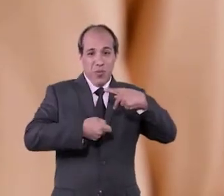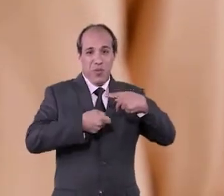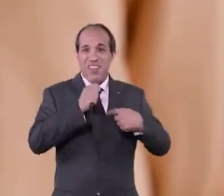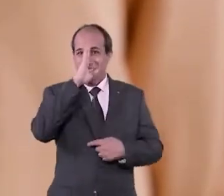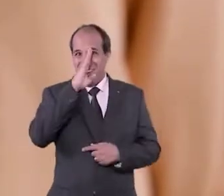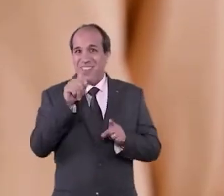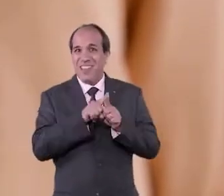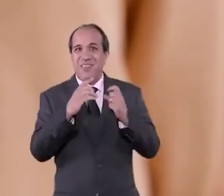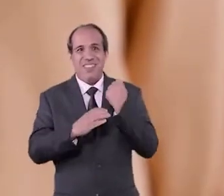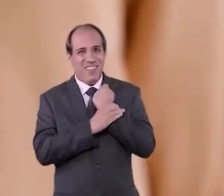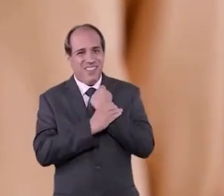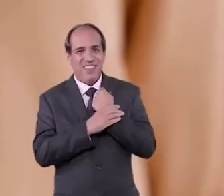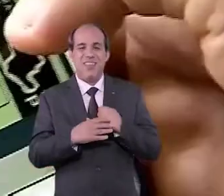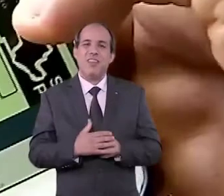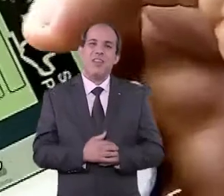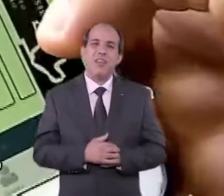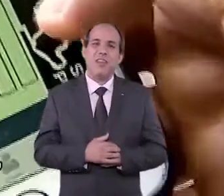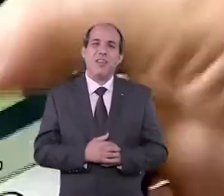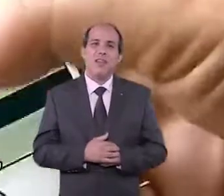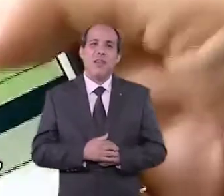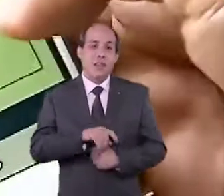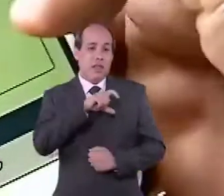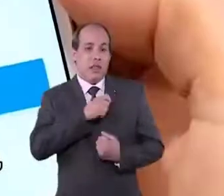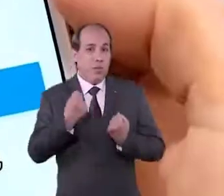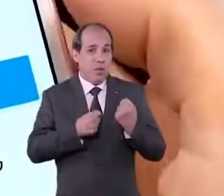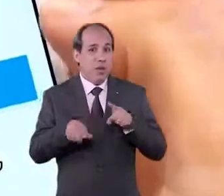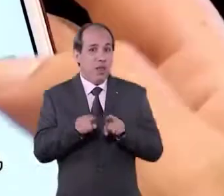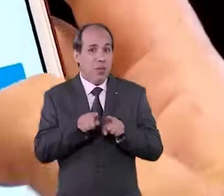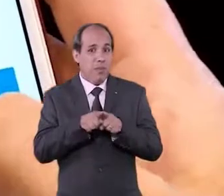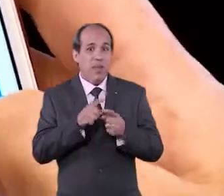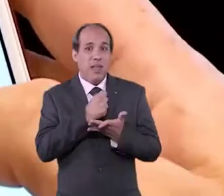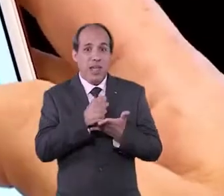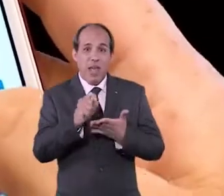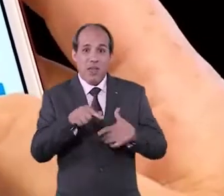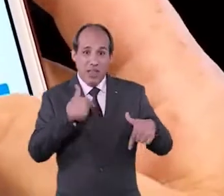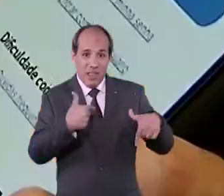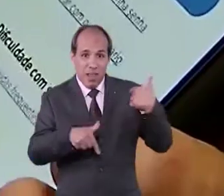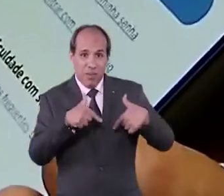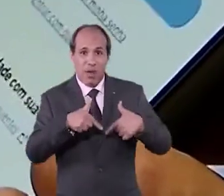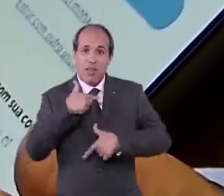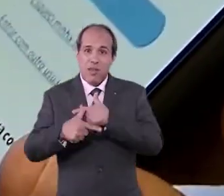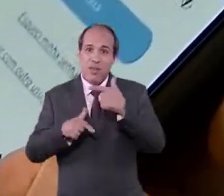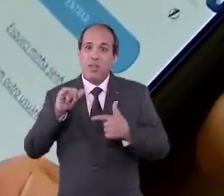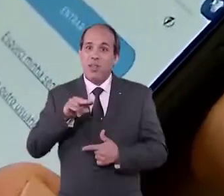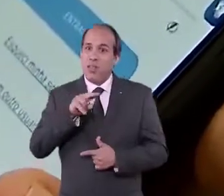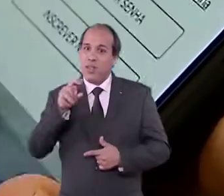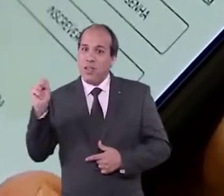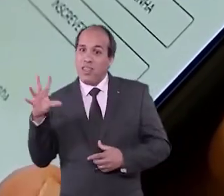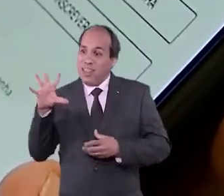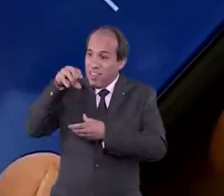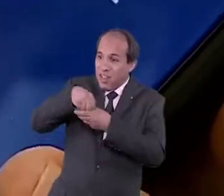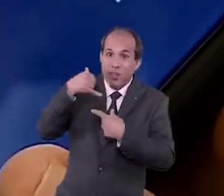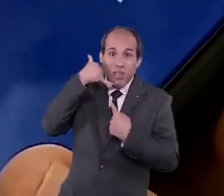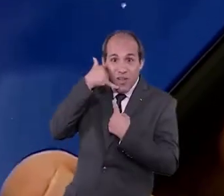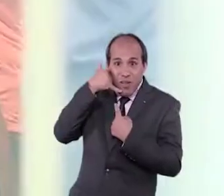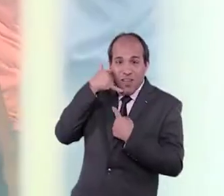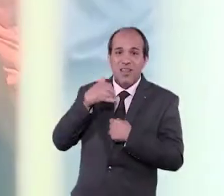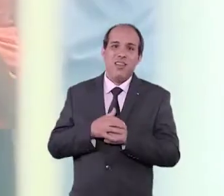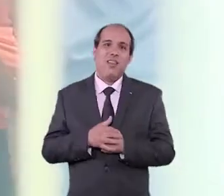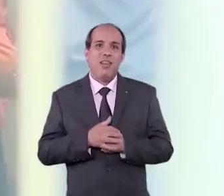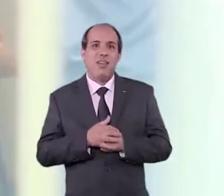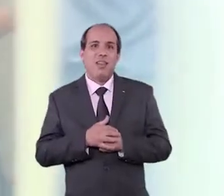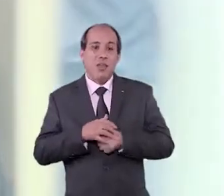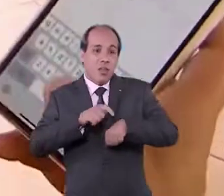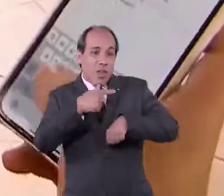PIX, gratuito e seguro. As carteiras de motorista, de trabalho e os serviços do INSS indo parar dentro do